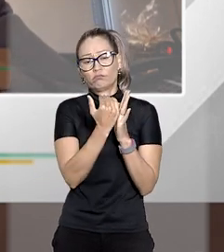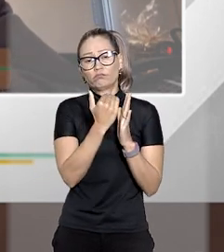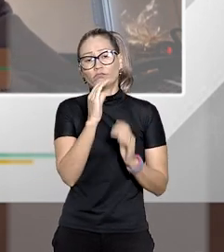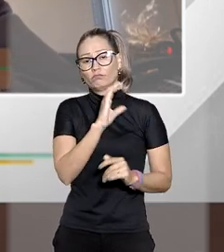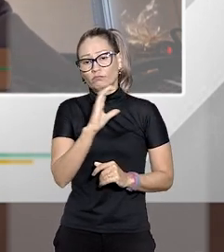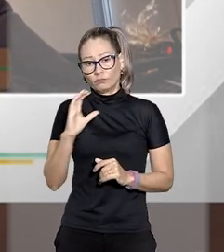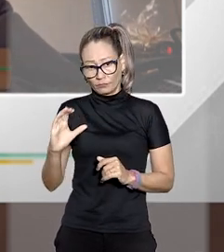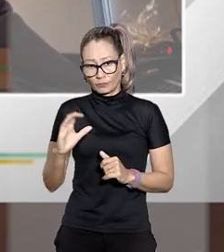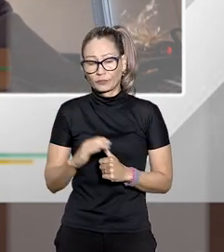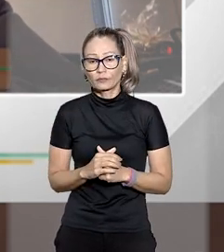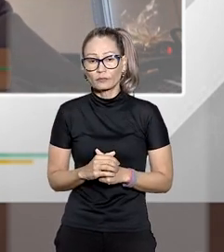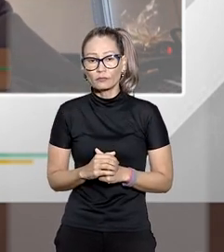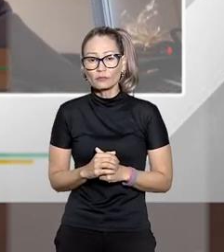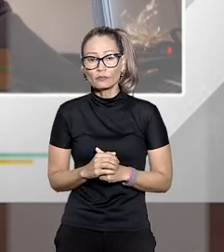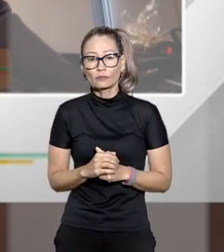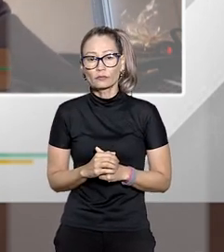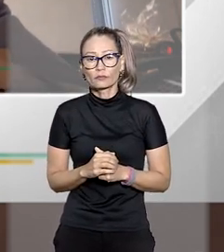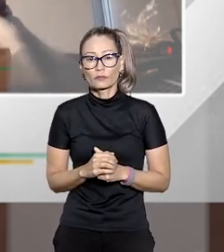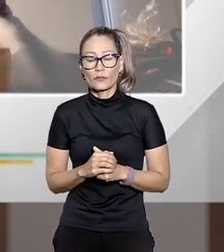constituição então